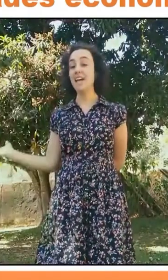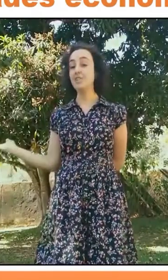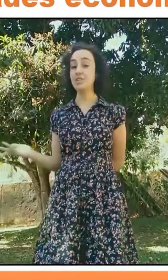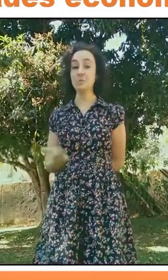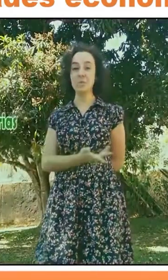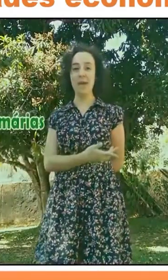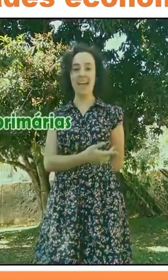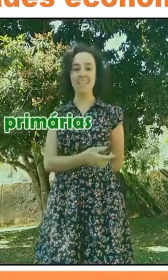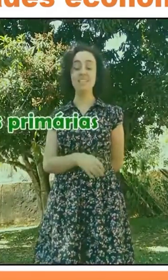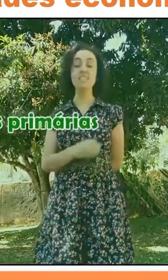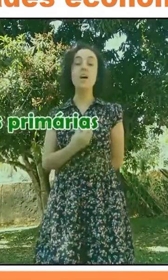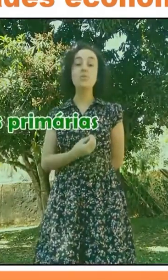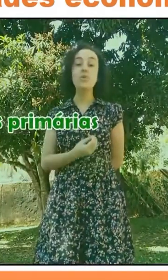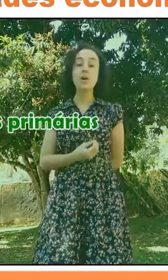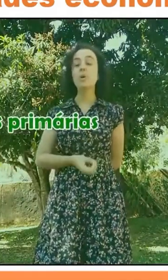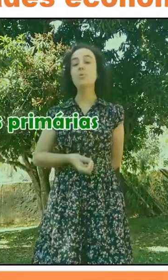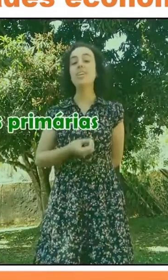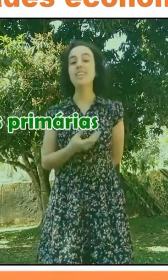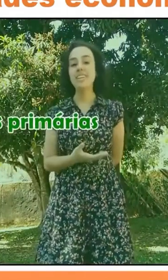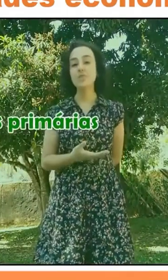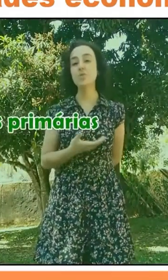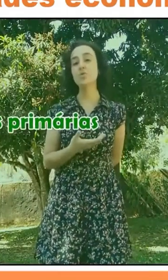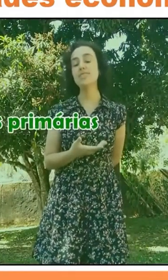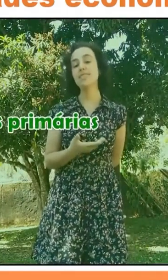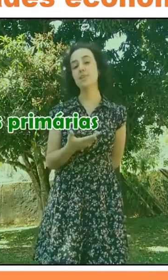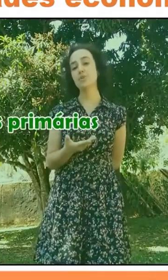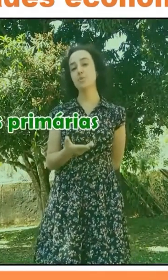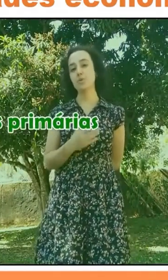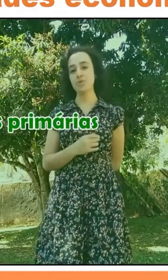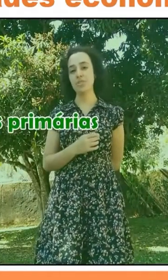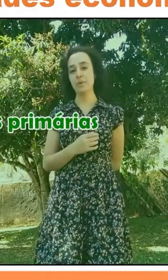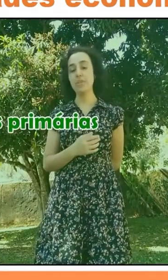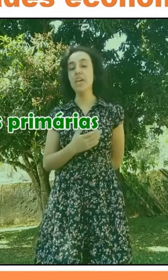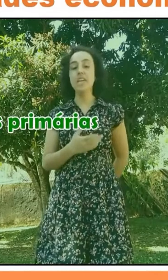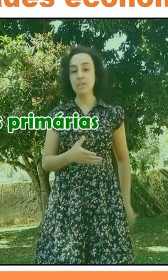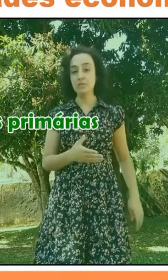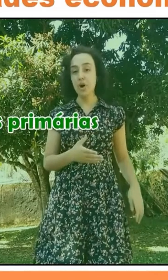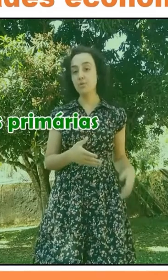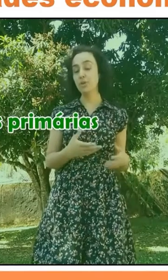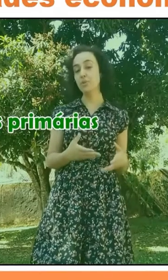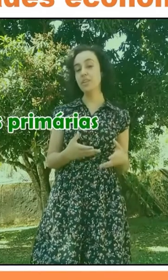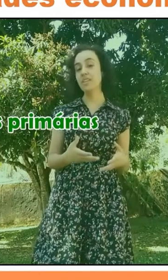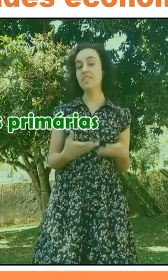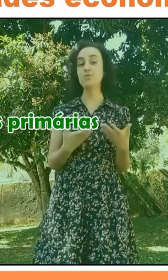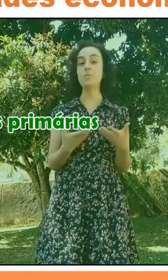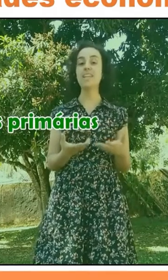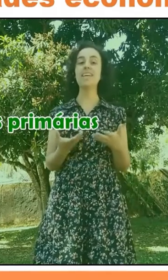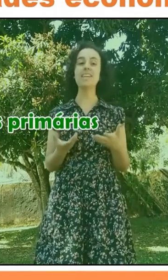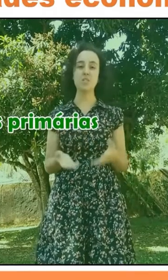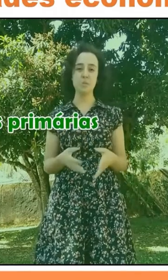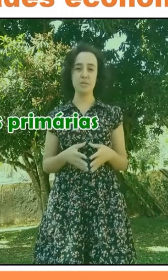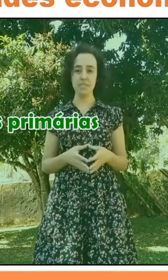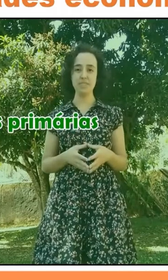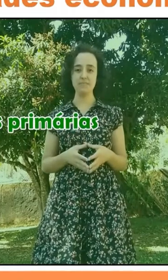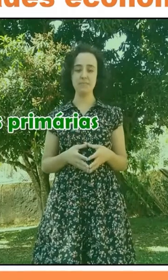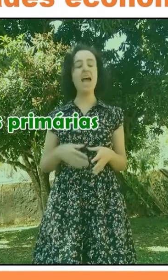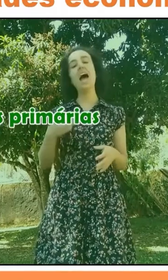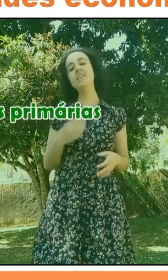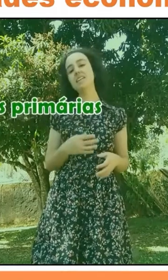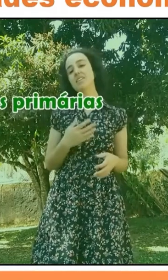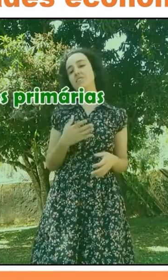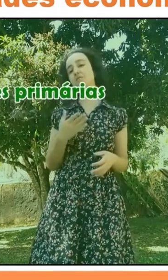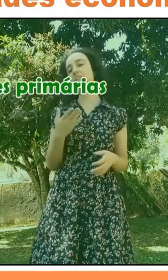Atividades primárias formam o início do ciclo de produção e envolvem a obtenção de matérias-primas.